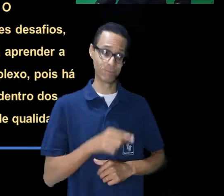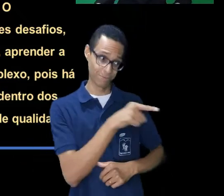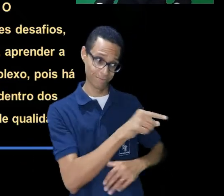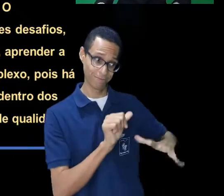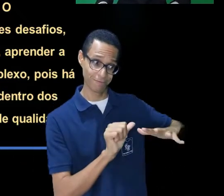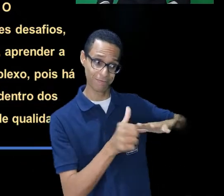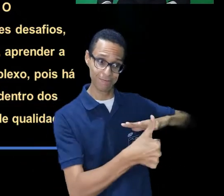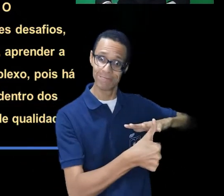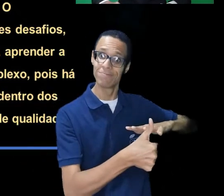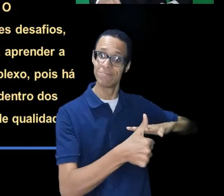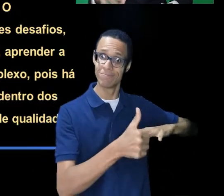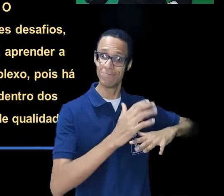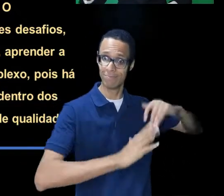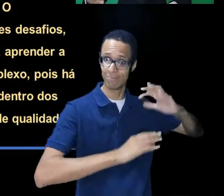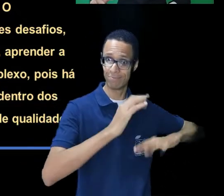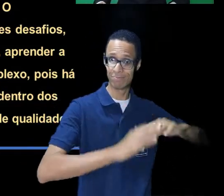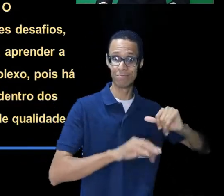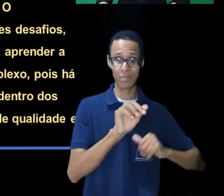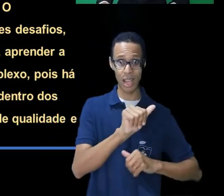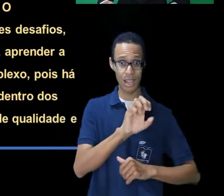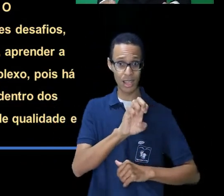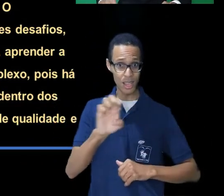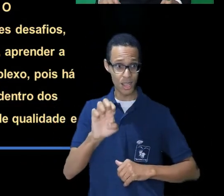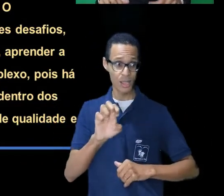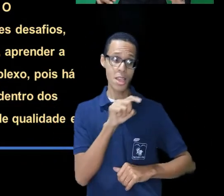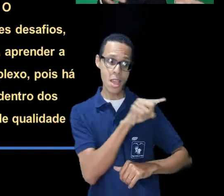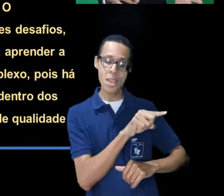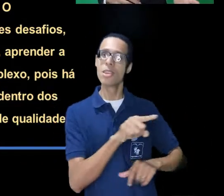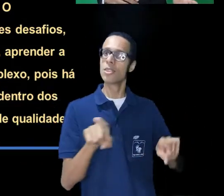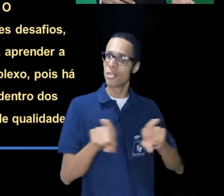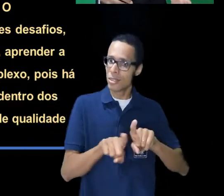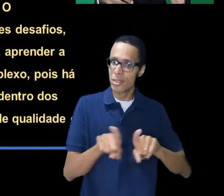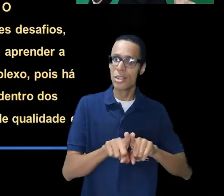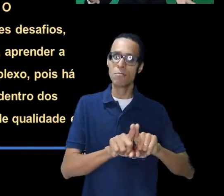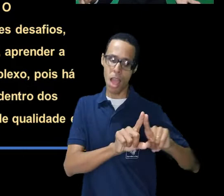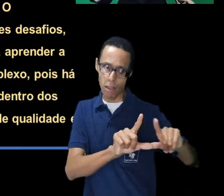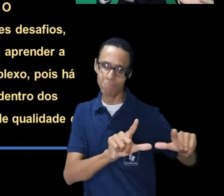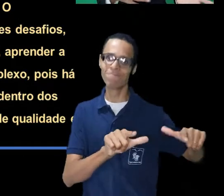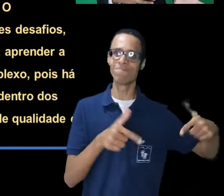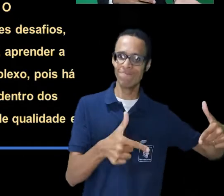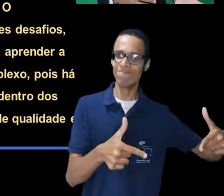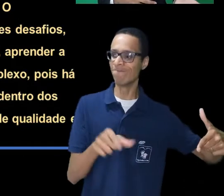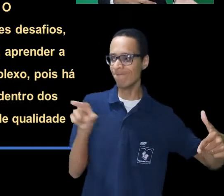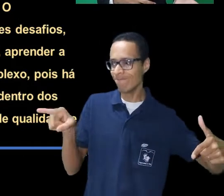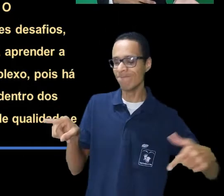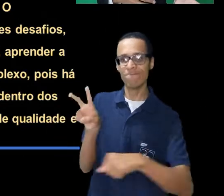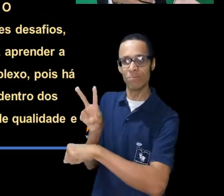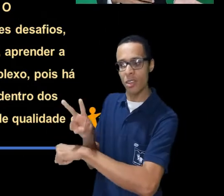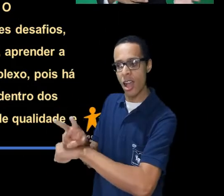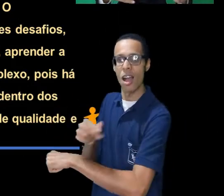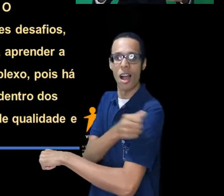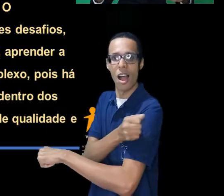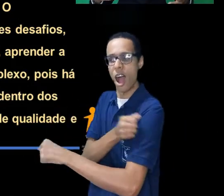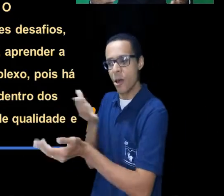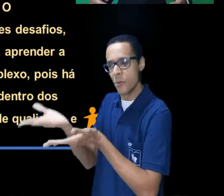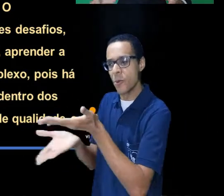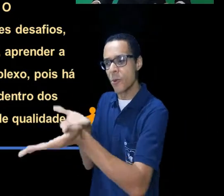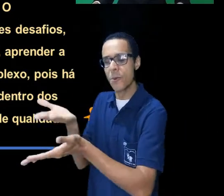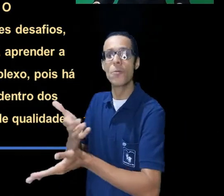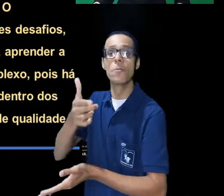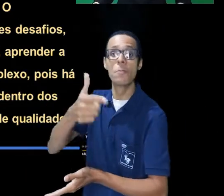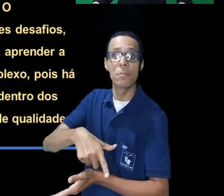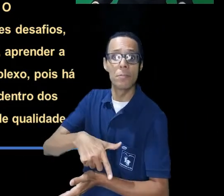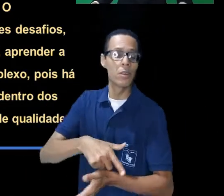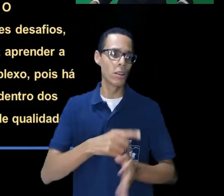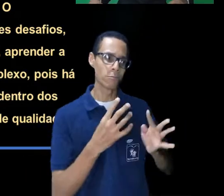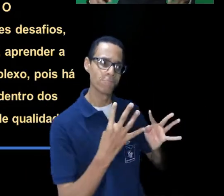no atendimento educacional especializado, o UAE, tem grandes desafios além de atender os alunos. Eles têm que aprender